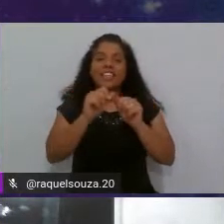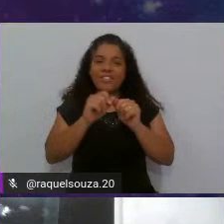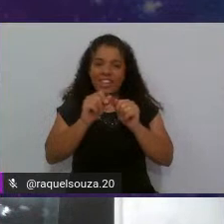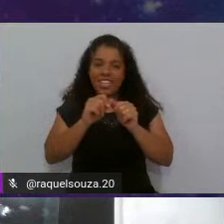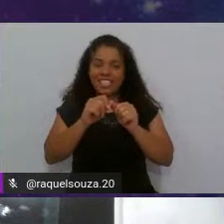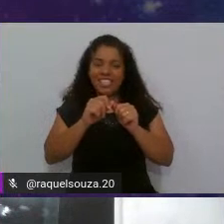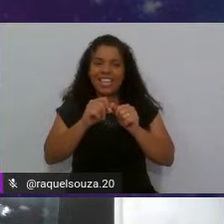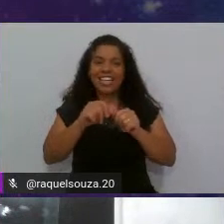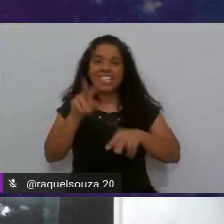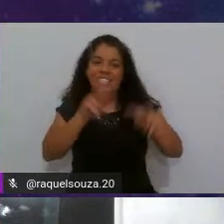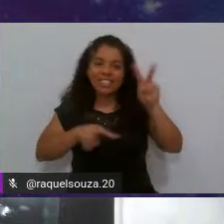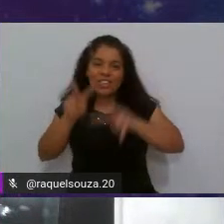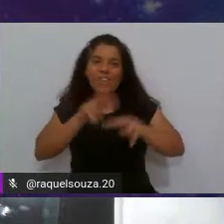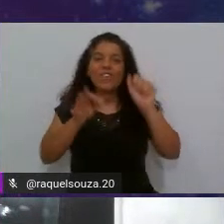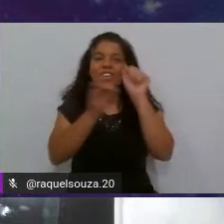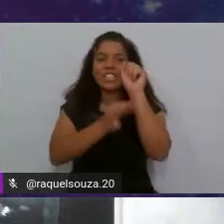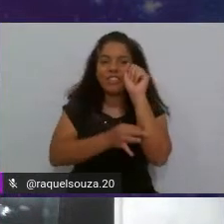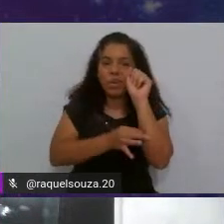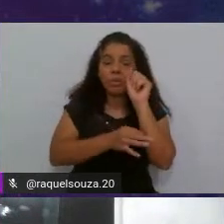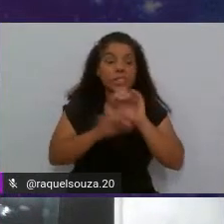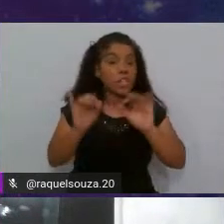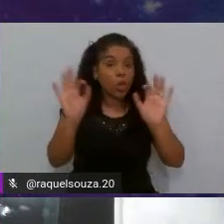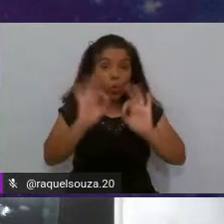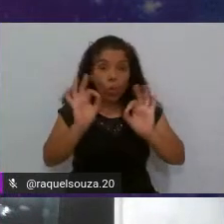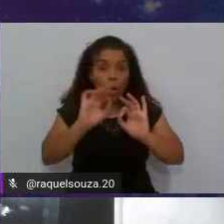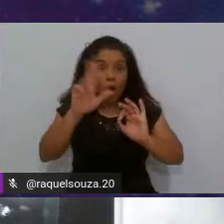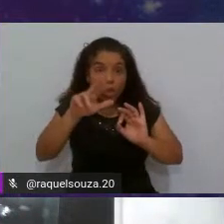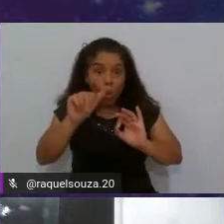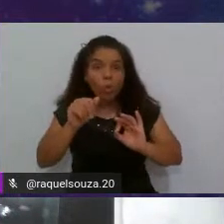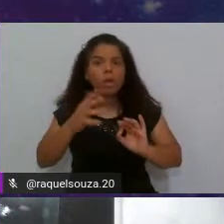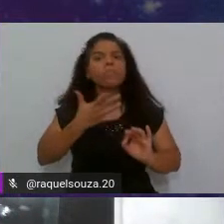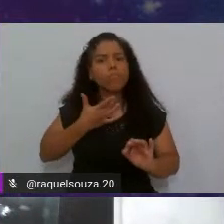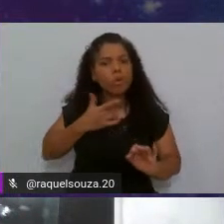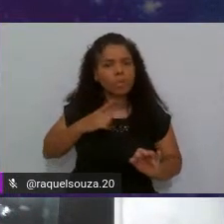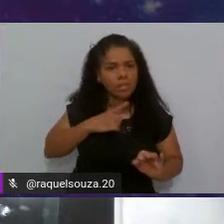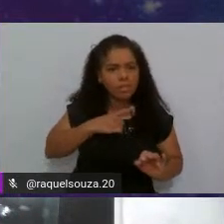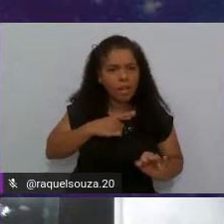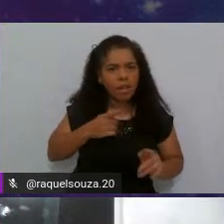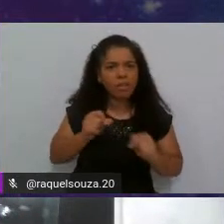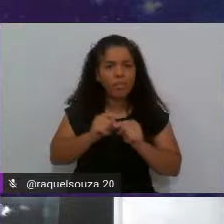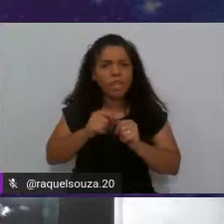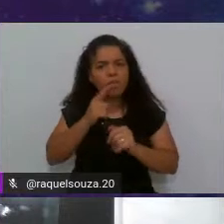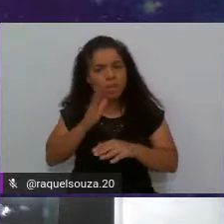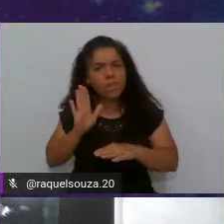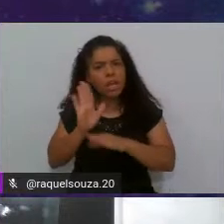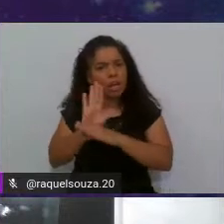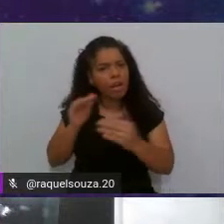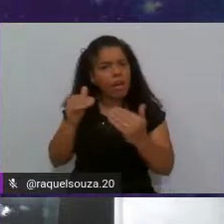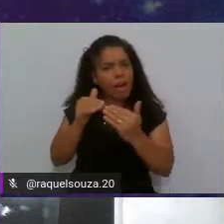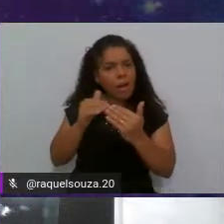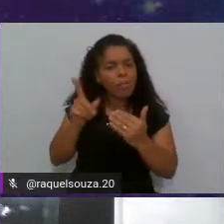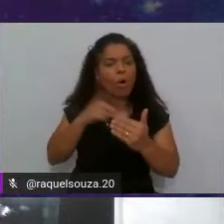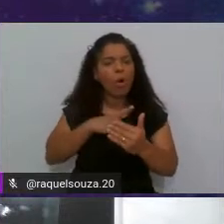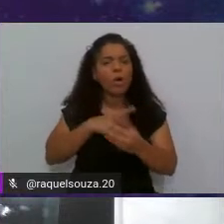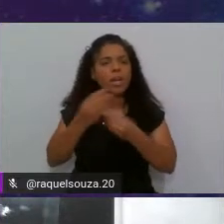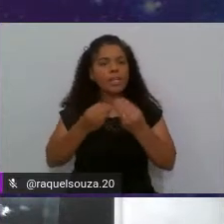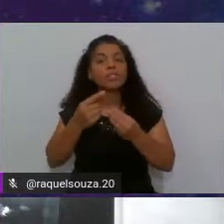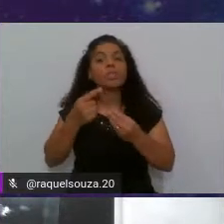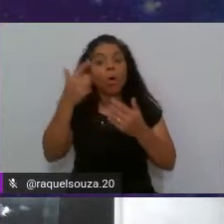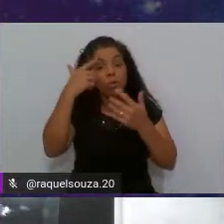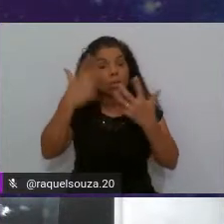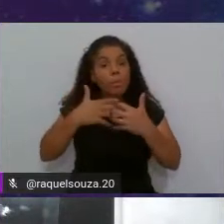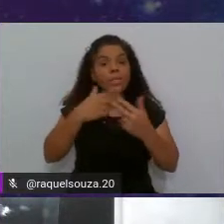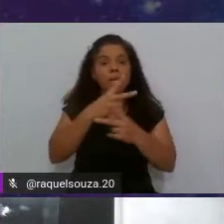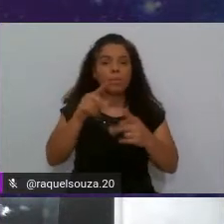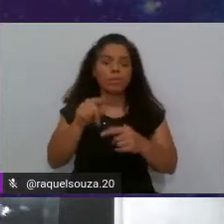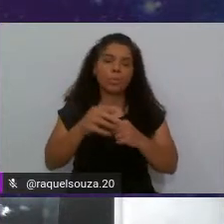review? E se você nunca fez, você tem vontade de fazer, você apoia essa prática, qual o seu pensamento sobre isso?